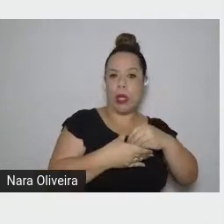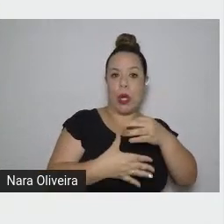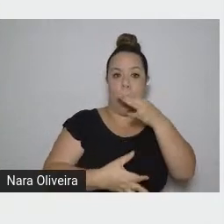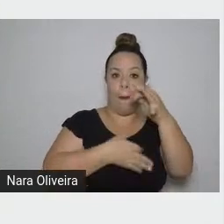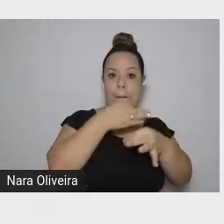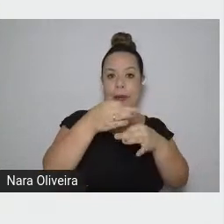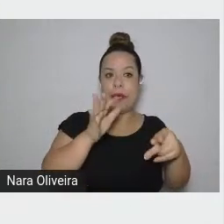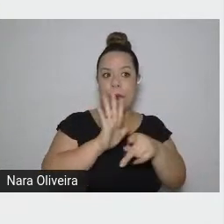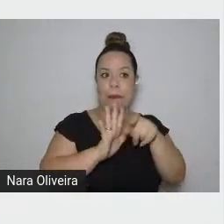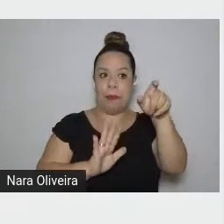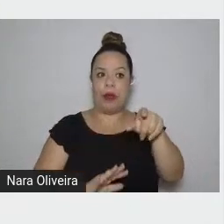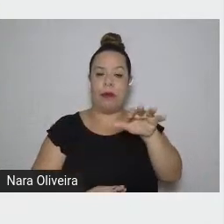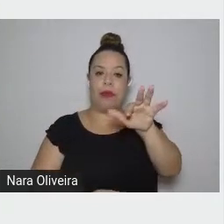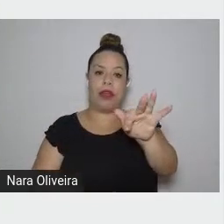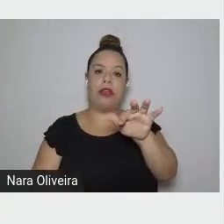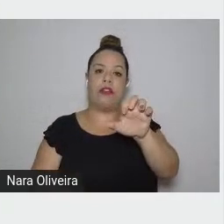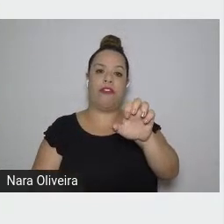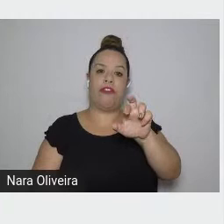aparece.